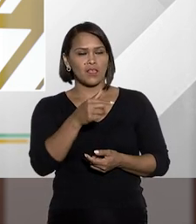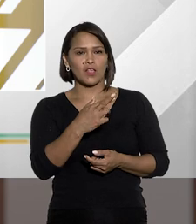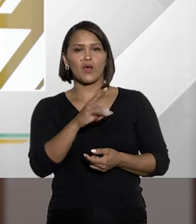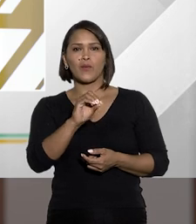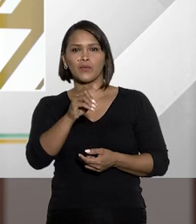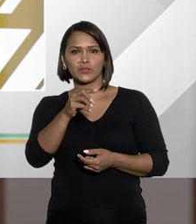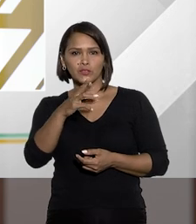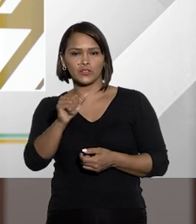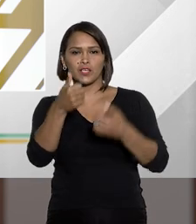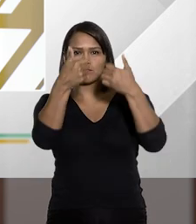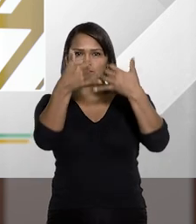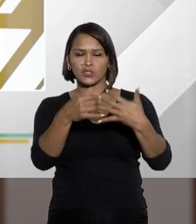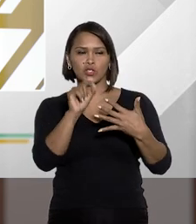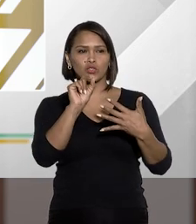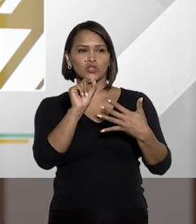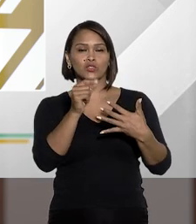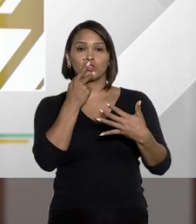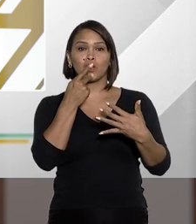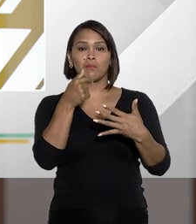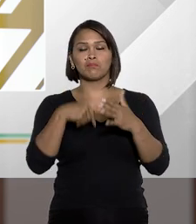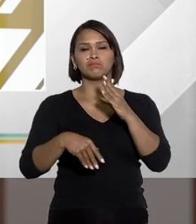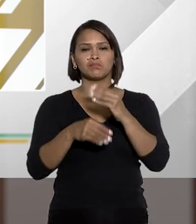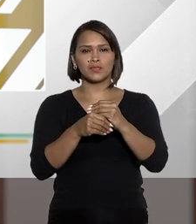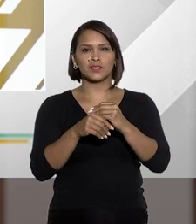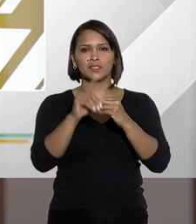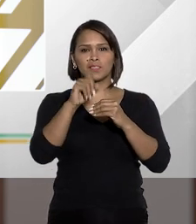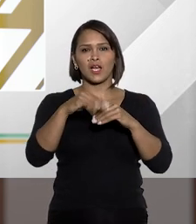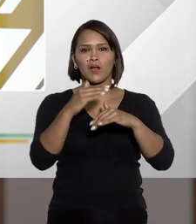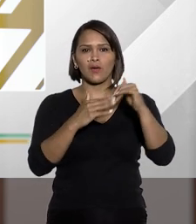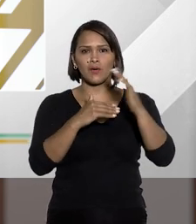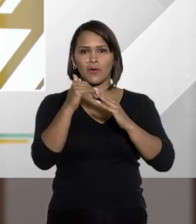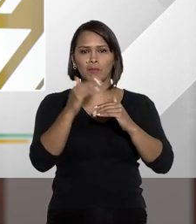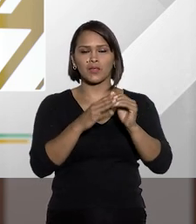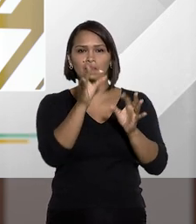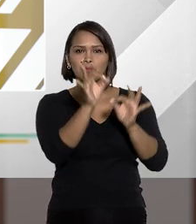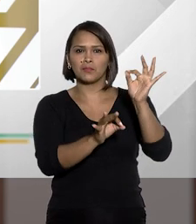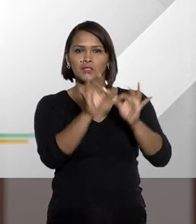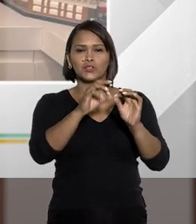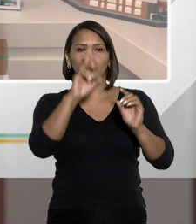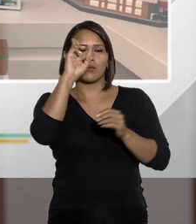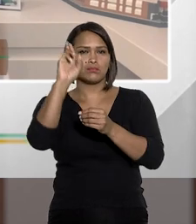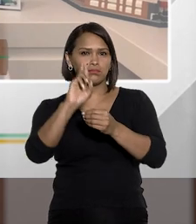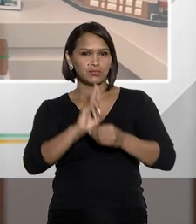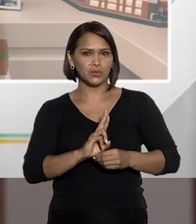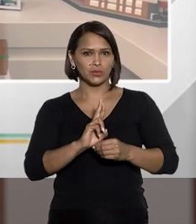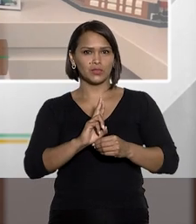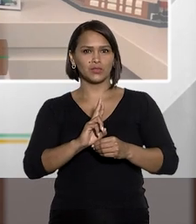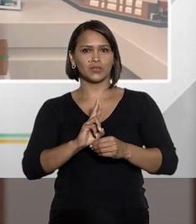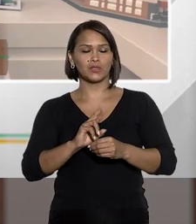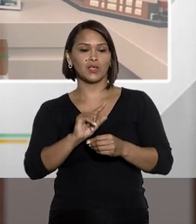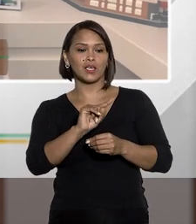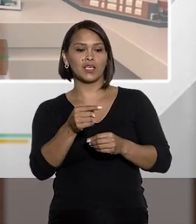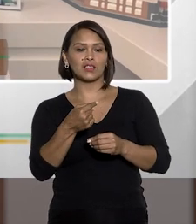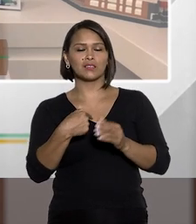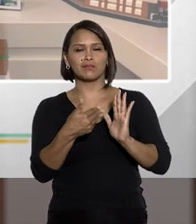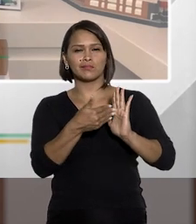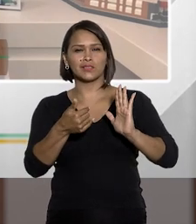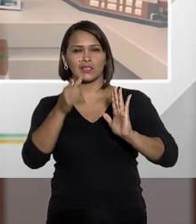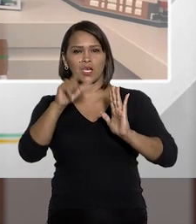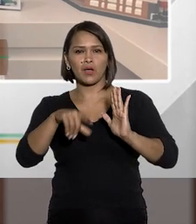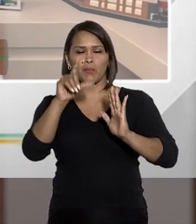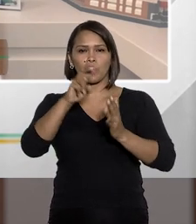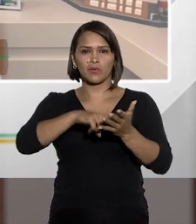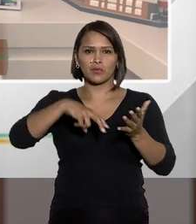Não, o Rogério levantou aqui a questão só para colocar sobre a competência para julgar o abuso de autoridade, então,